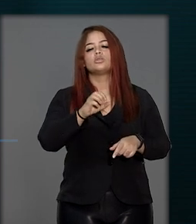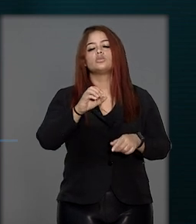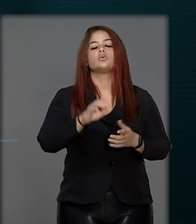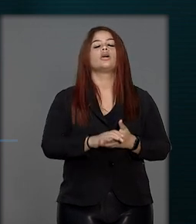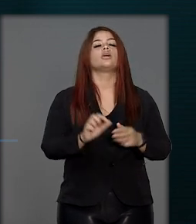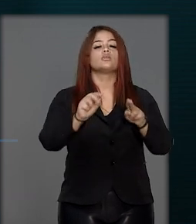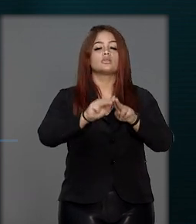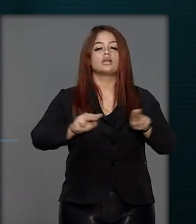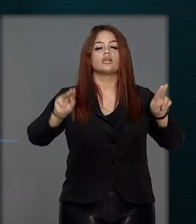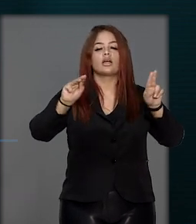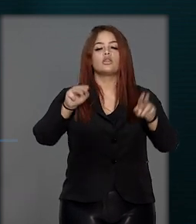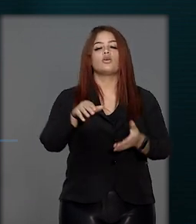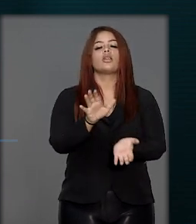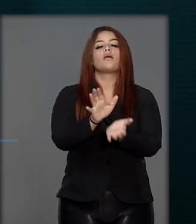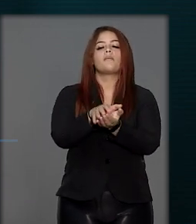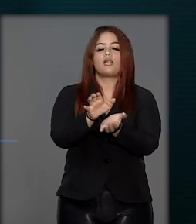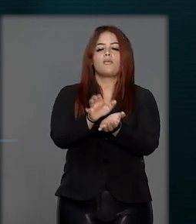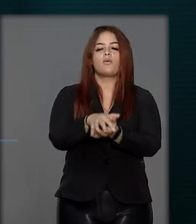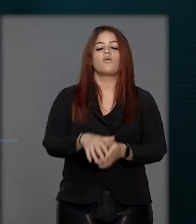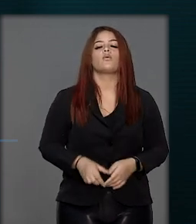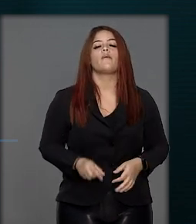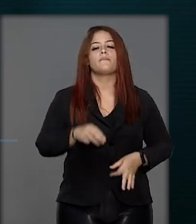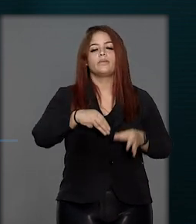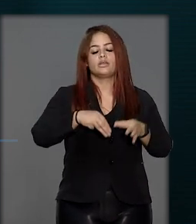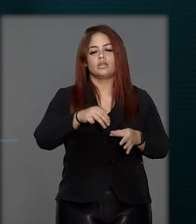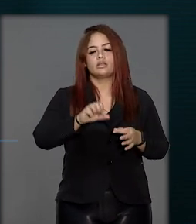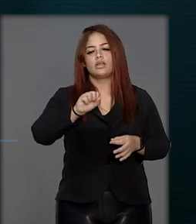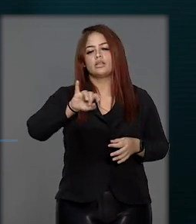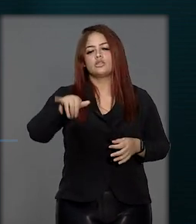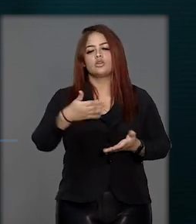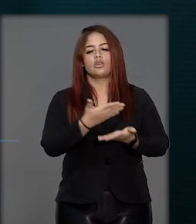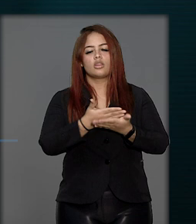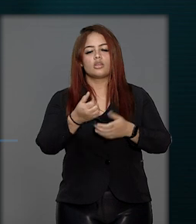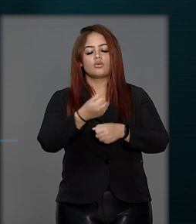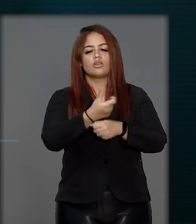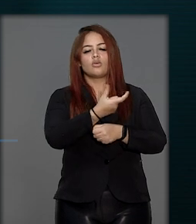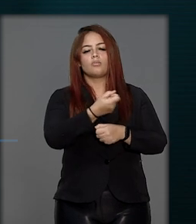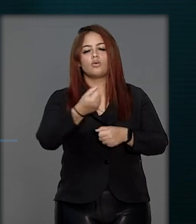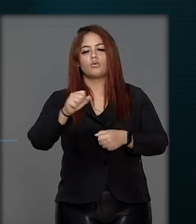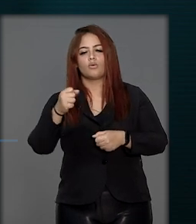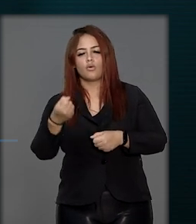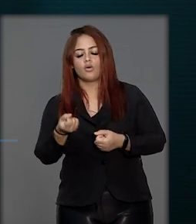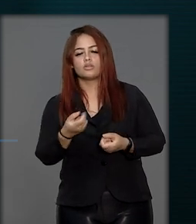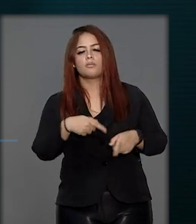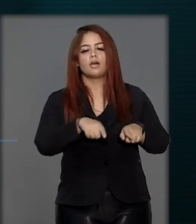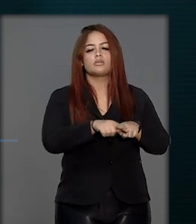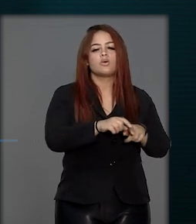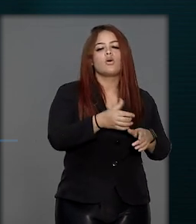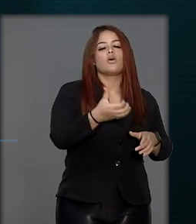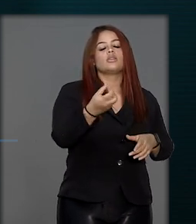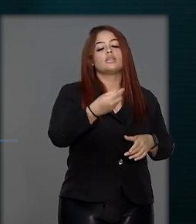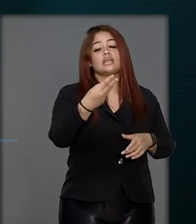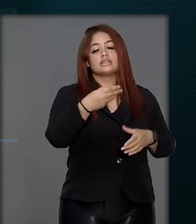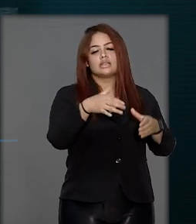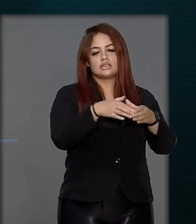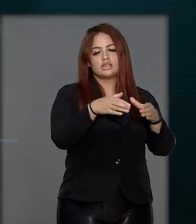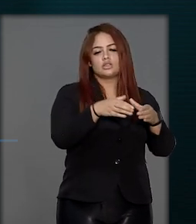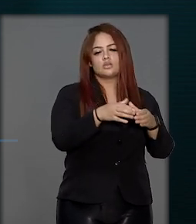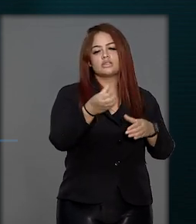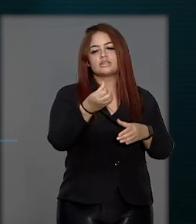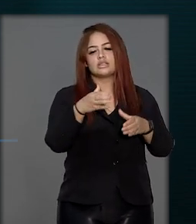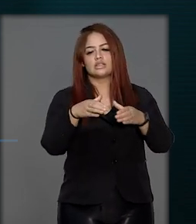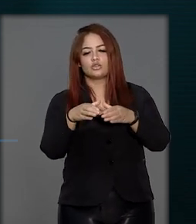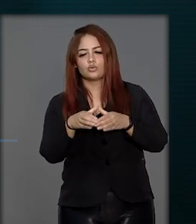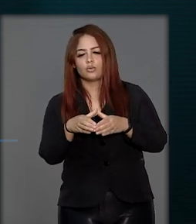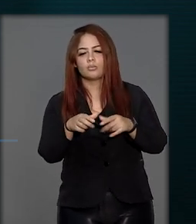Pernambuco. Ministro do STJ, desde 2008, integrou a terceira sessão e a sexta turma, foi membro da